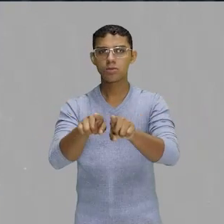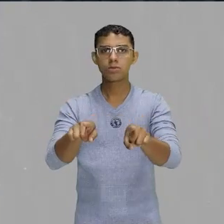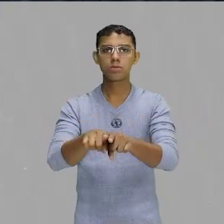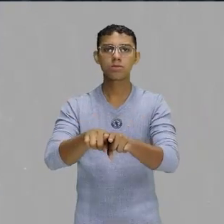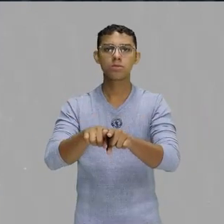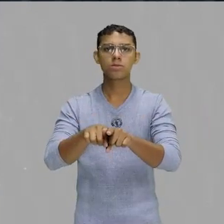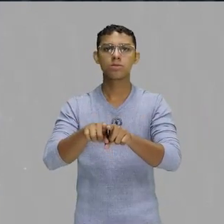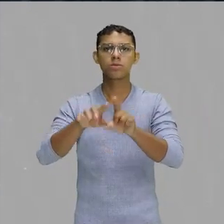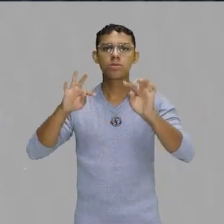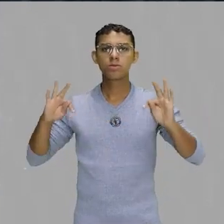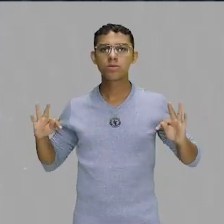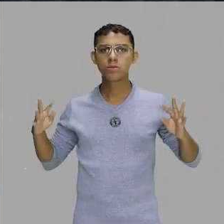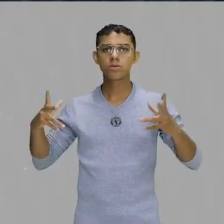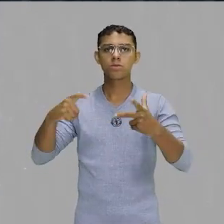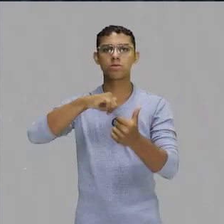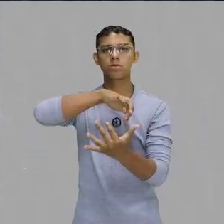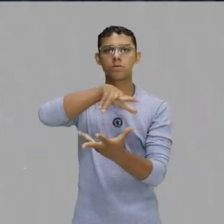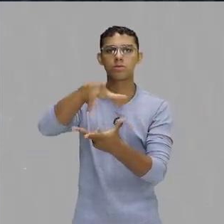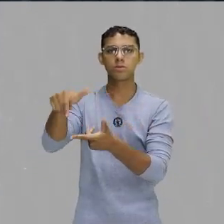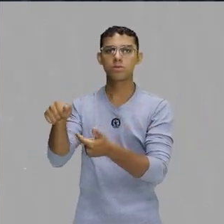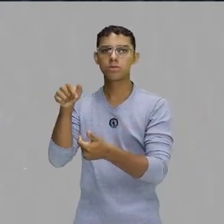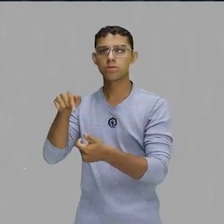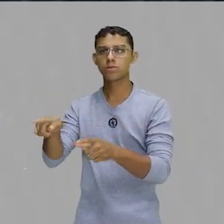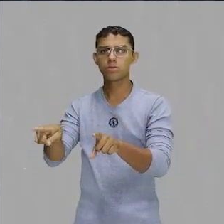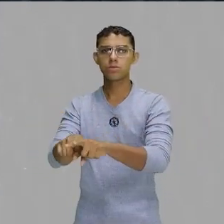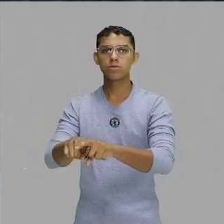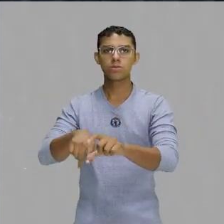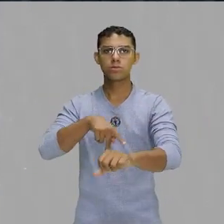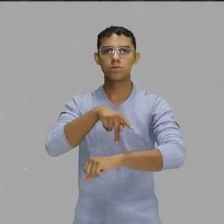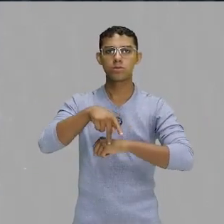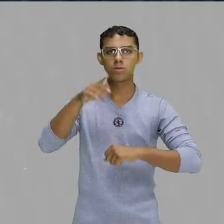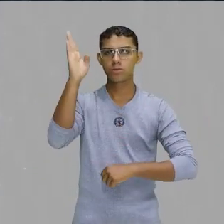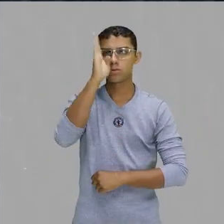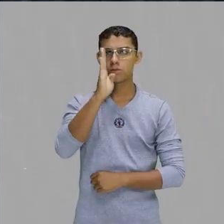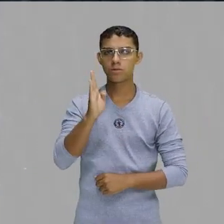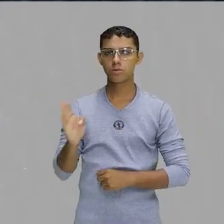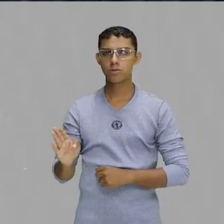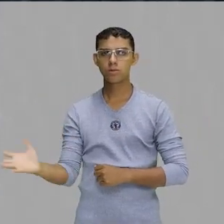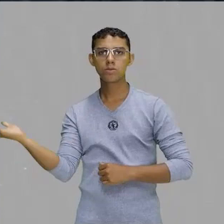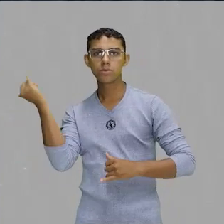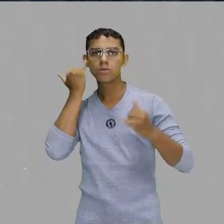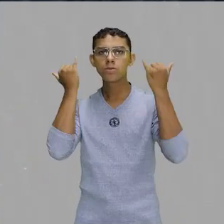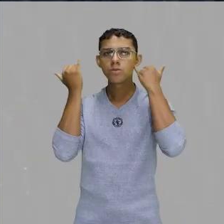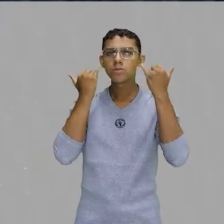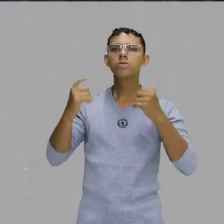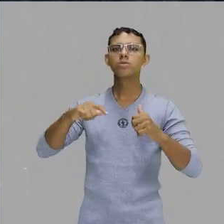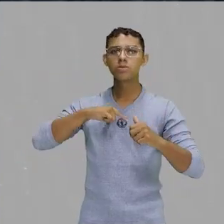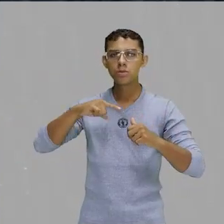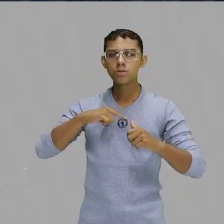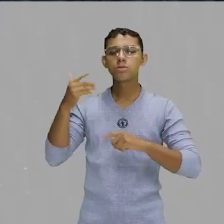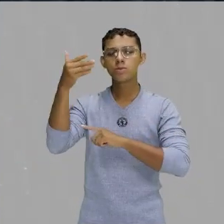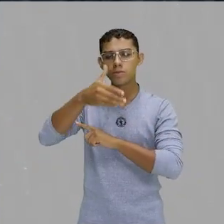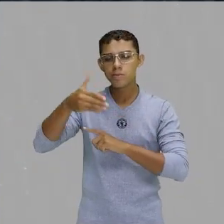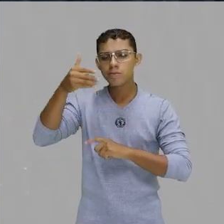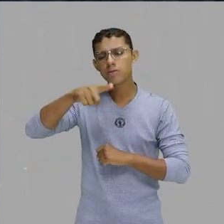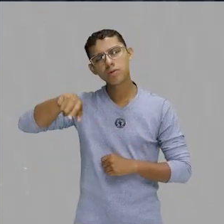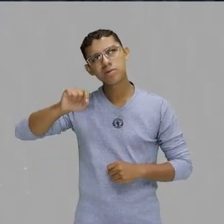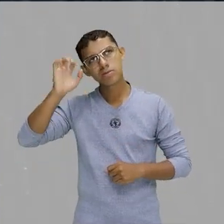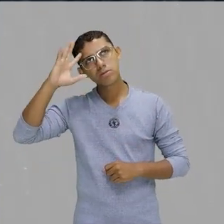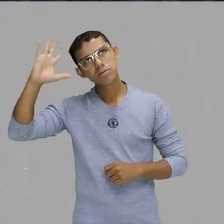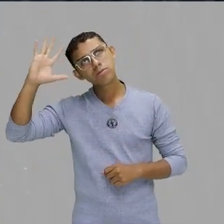tomando conta do mundo. Aqui no Brasil, toca muito. Continuo dizendo, vocês devem estar